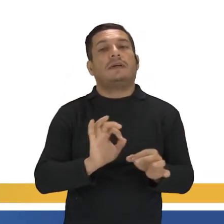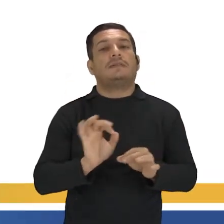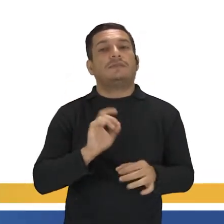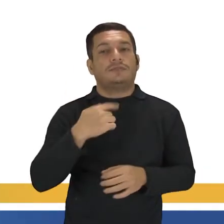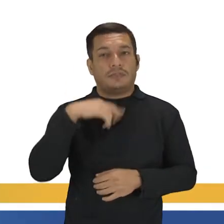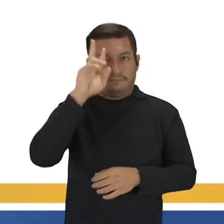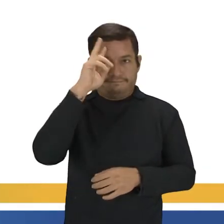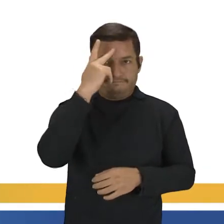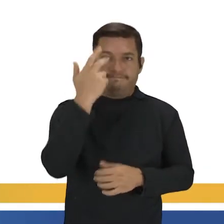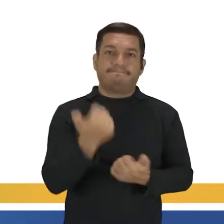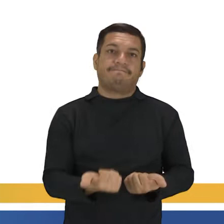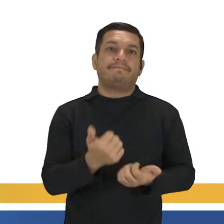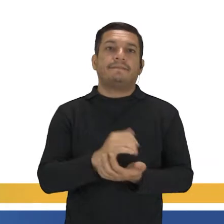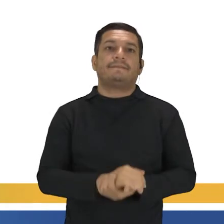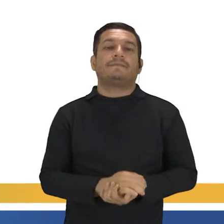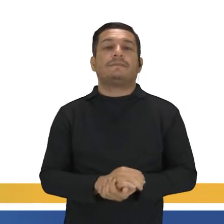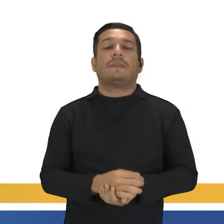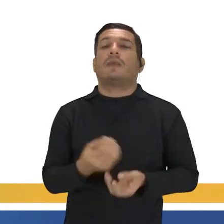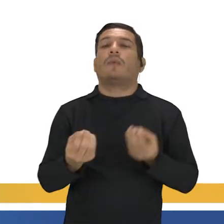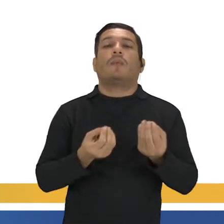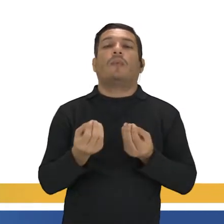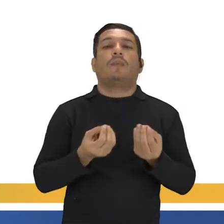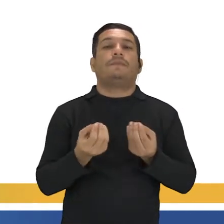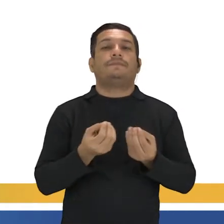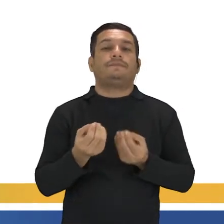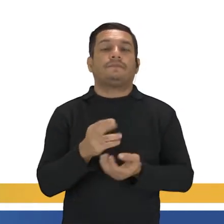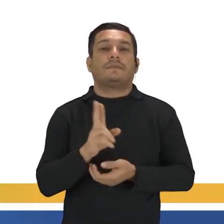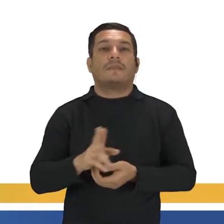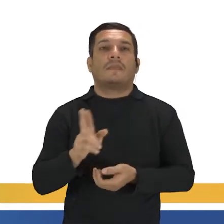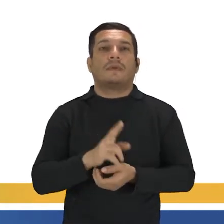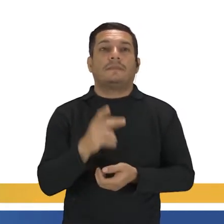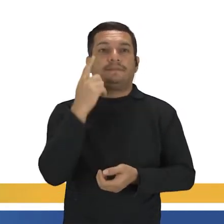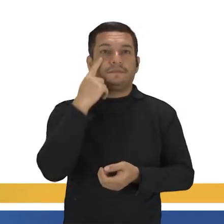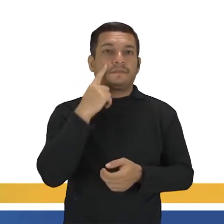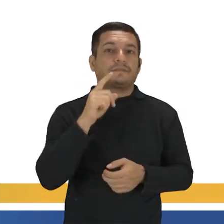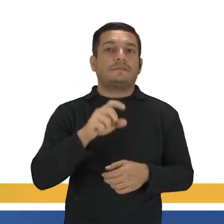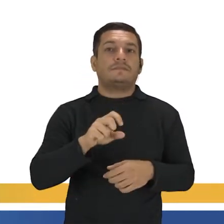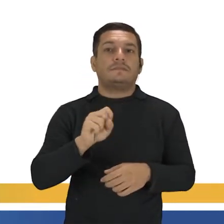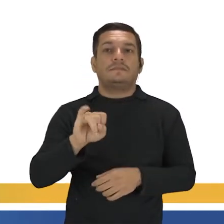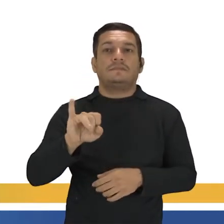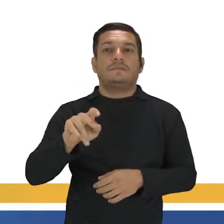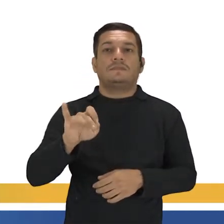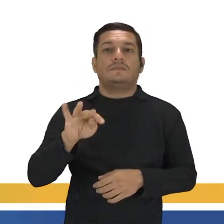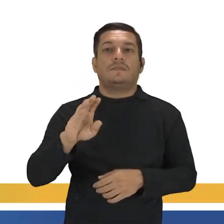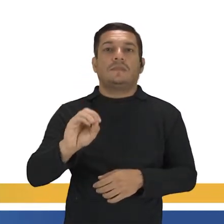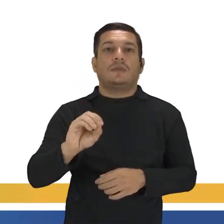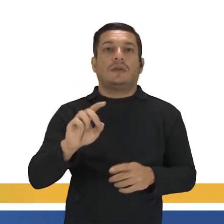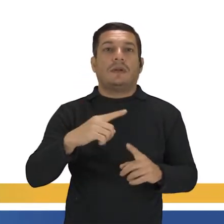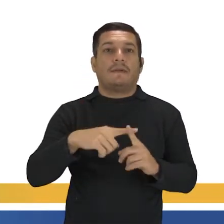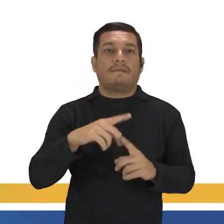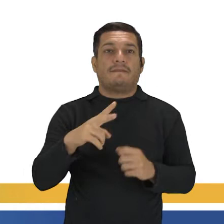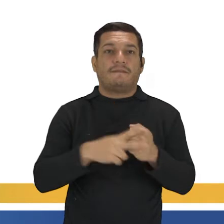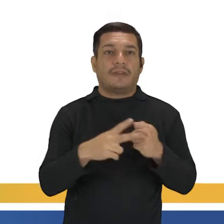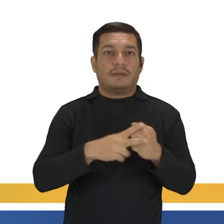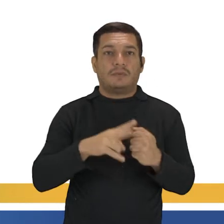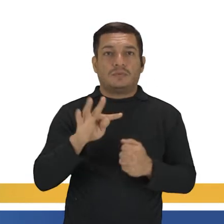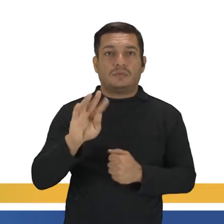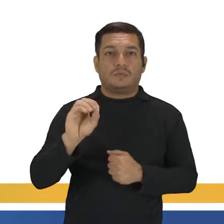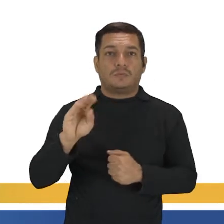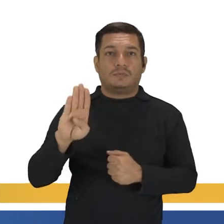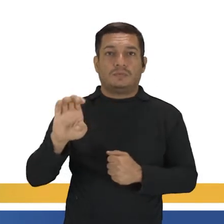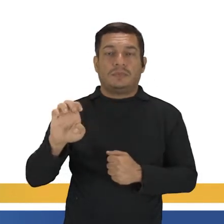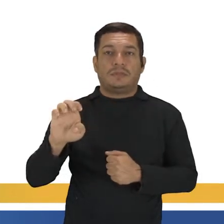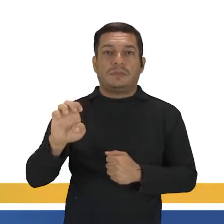certas. E qual é a forma? Olha lá. Sujeito, verbo to be, mais uma vez.